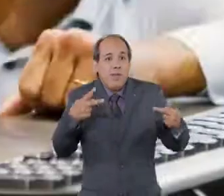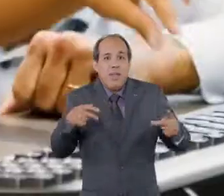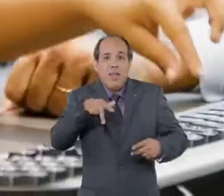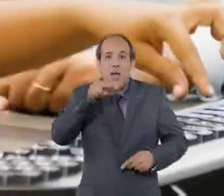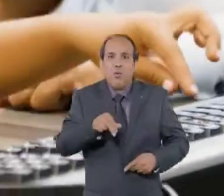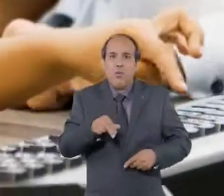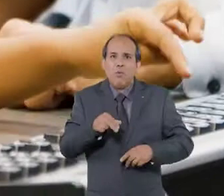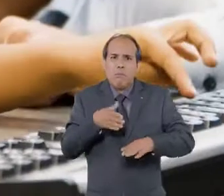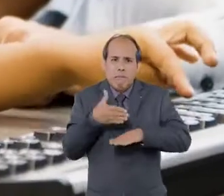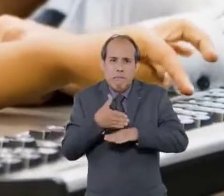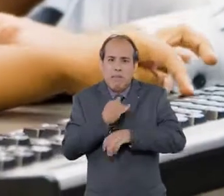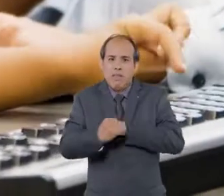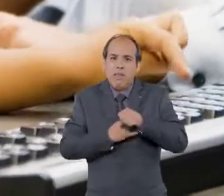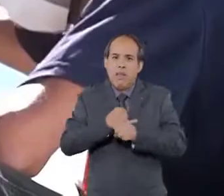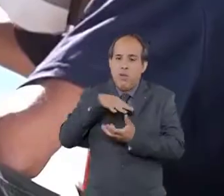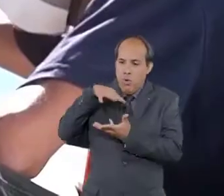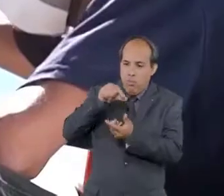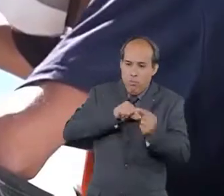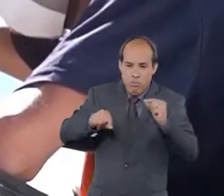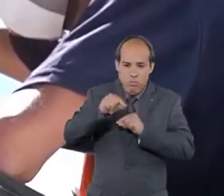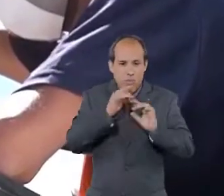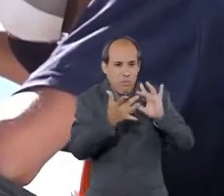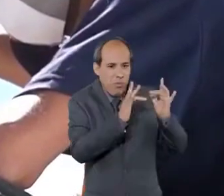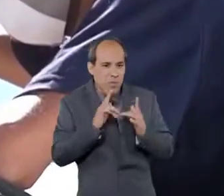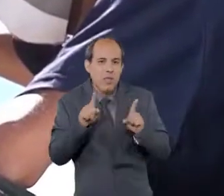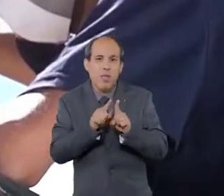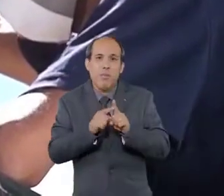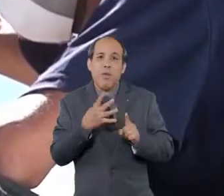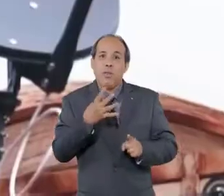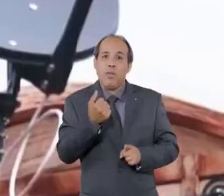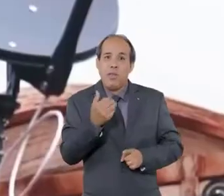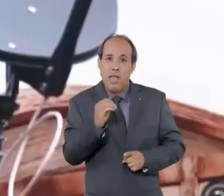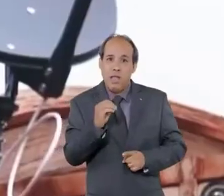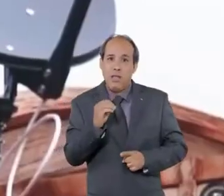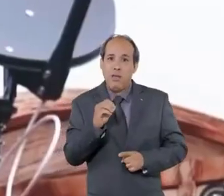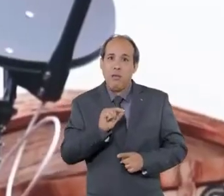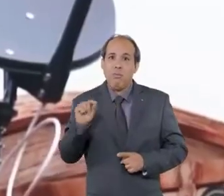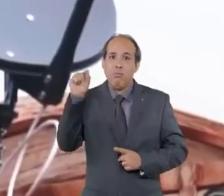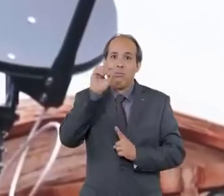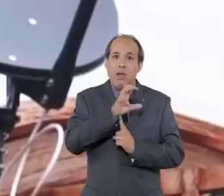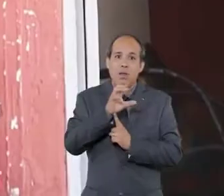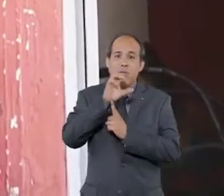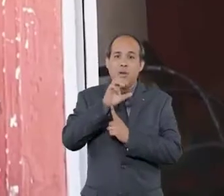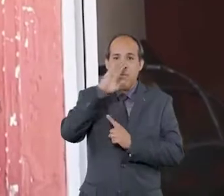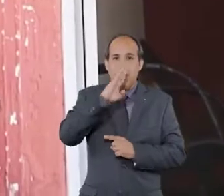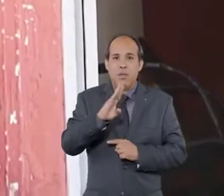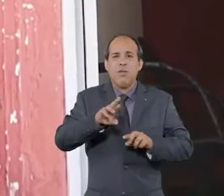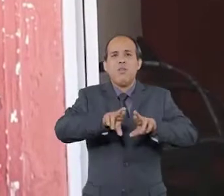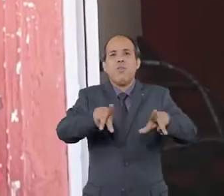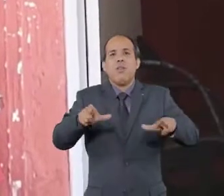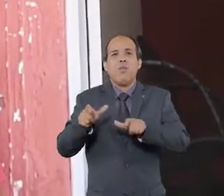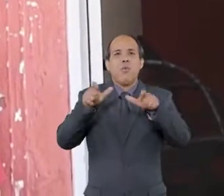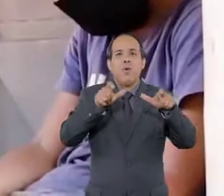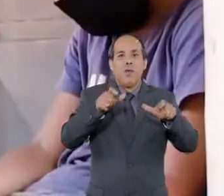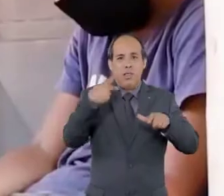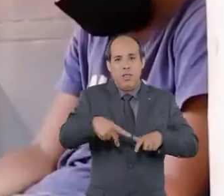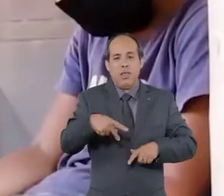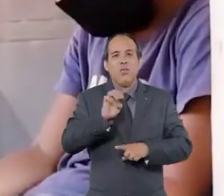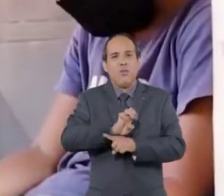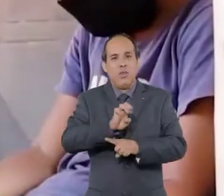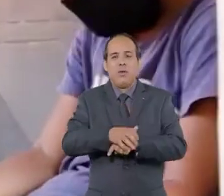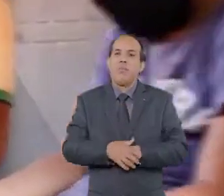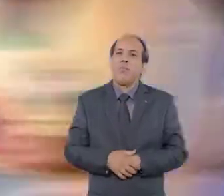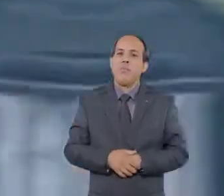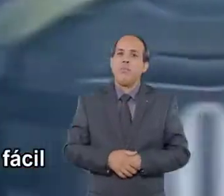nossos estudantes super conectados com o mundo. Além de levar 410 pontos de Wi-Fi Brasil para diversas cidades